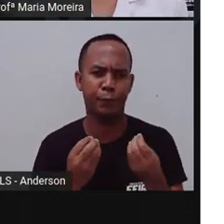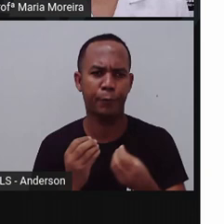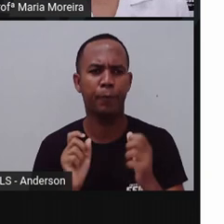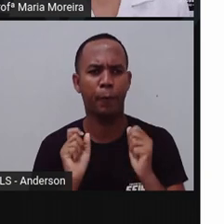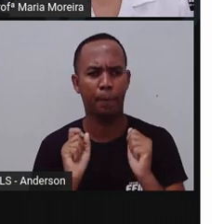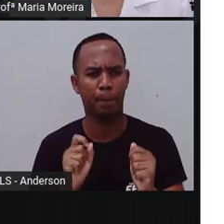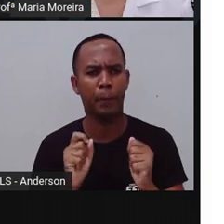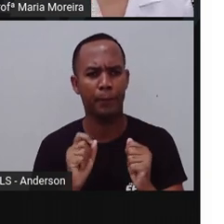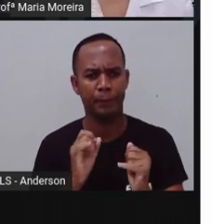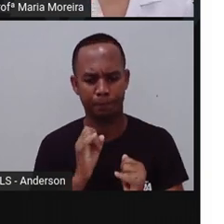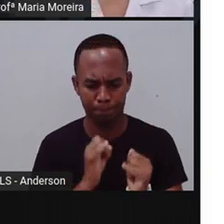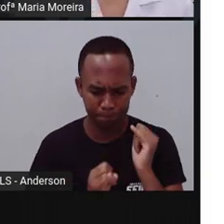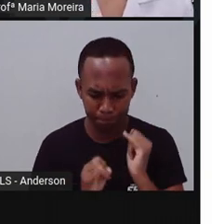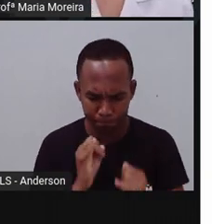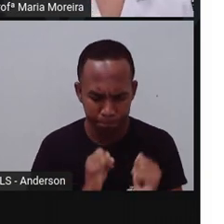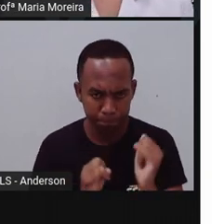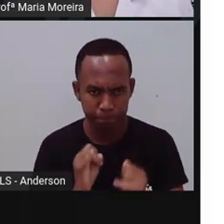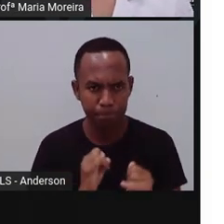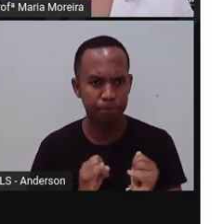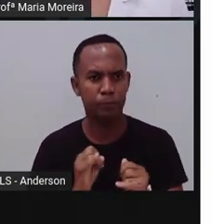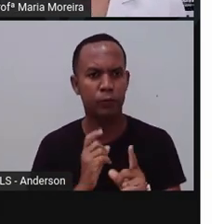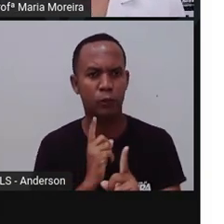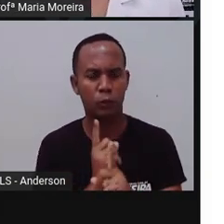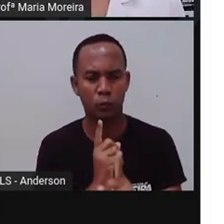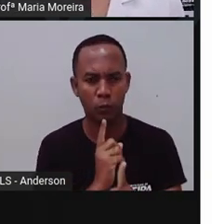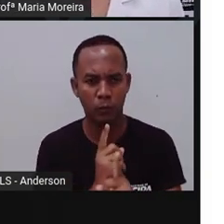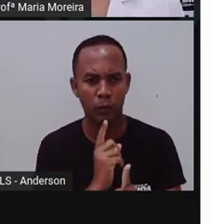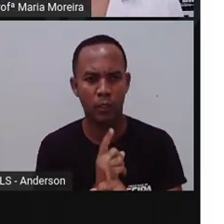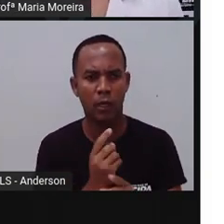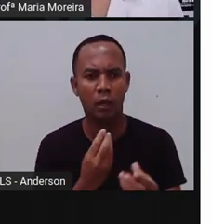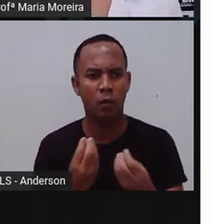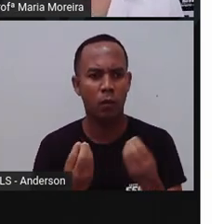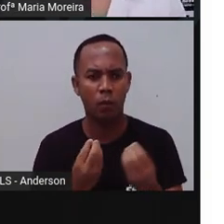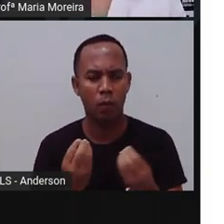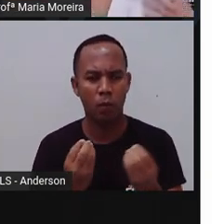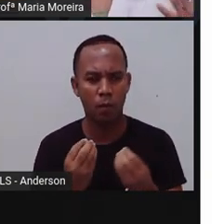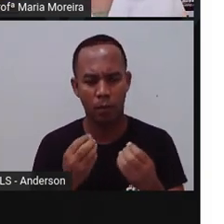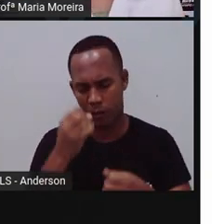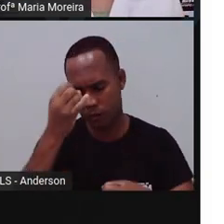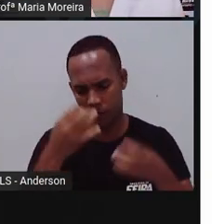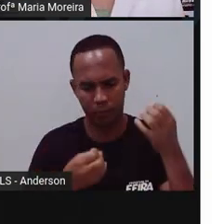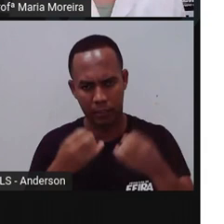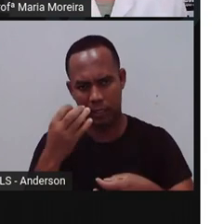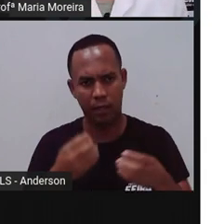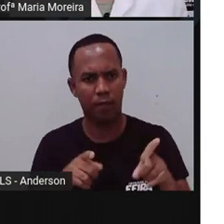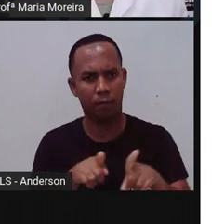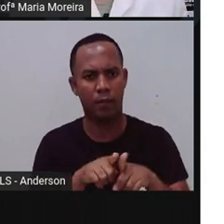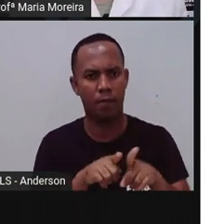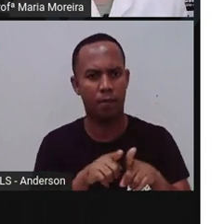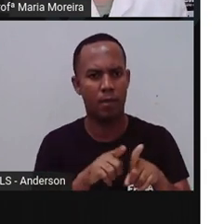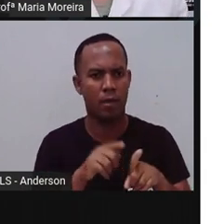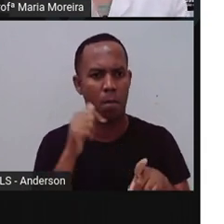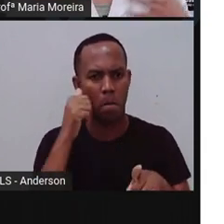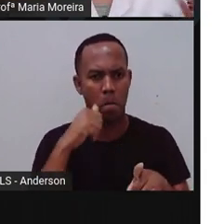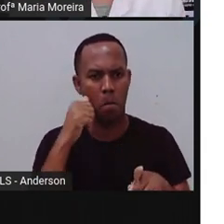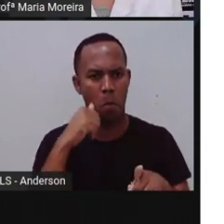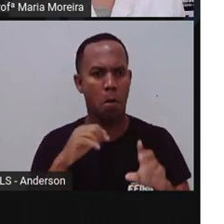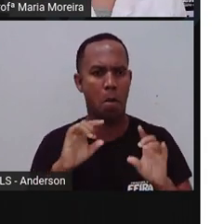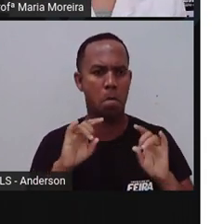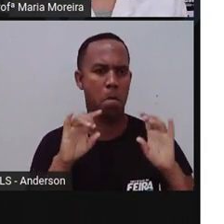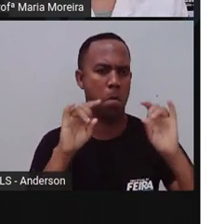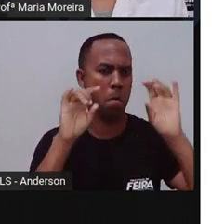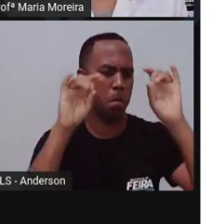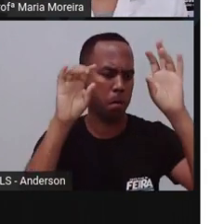procurar na internet, tá? Para a gente dar uma adiantada aqui. Ela vai falar sobre outras mulheres, né? Que correram